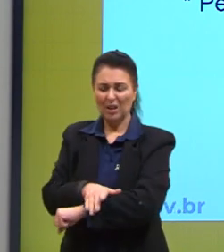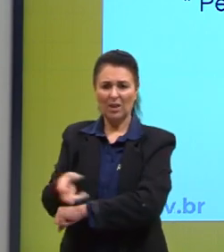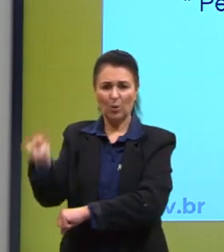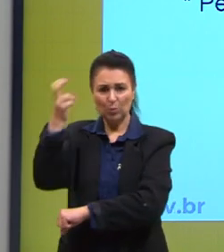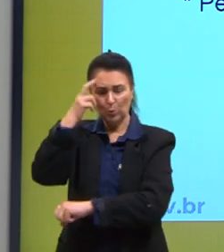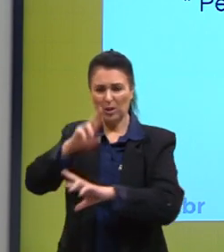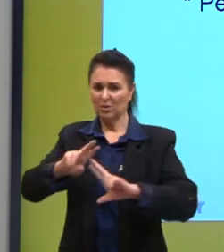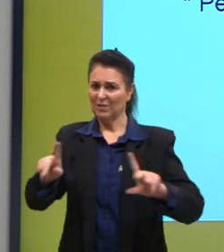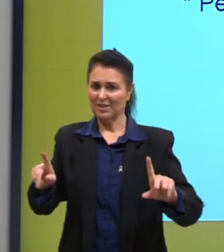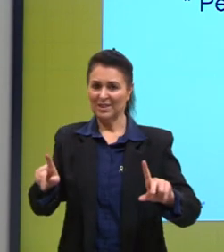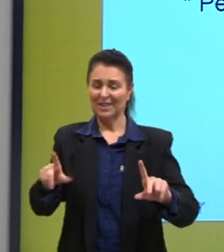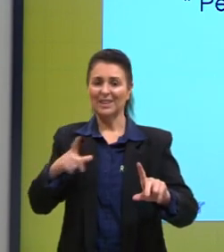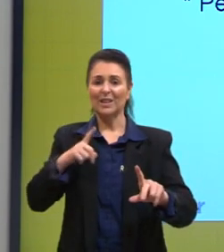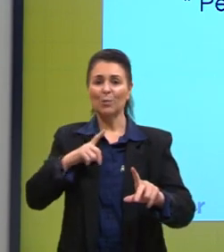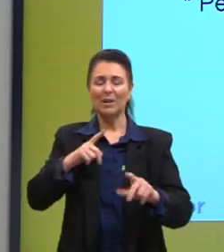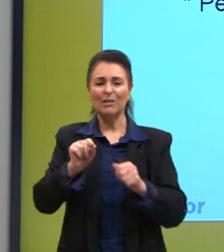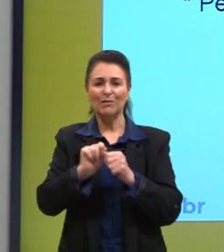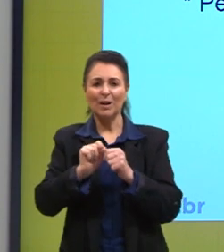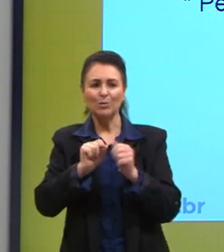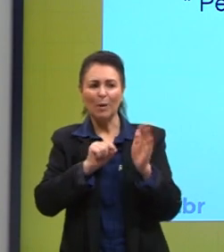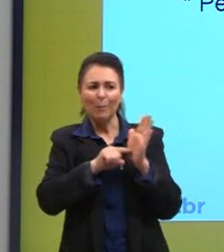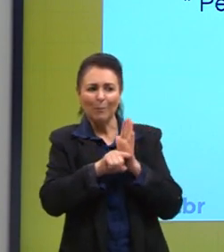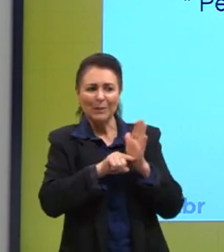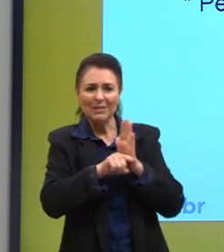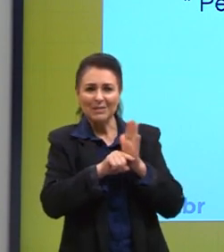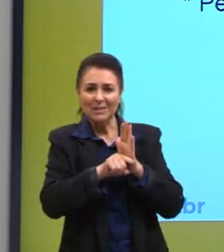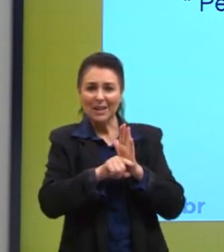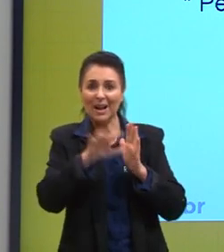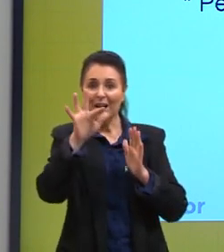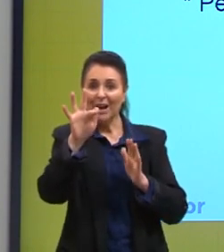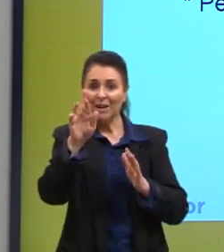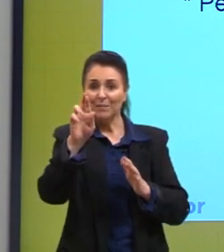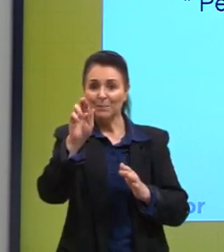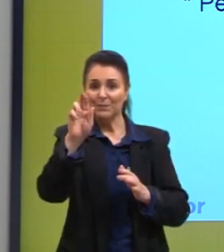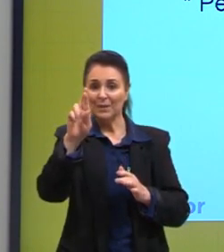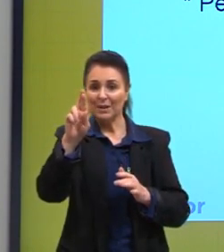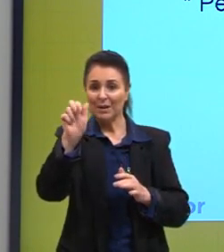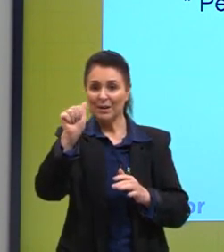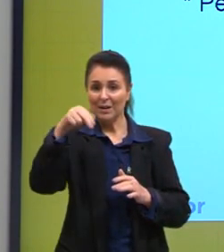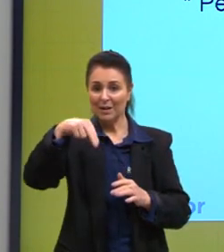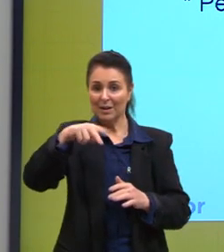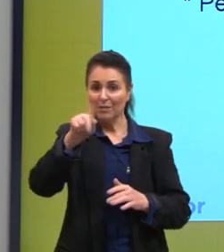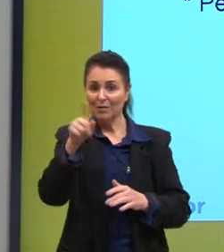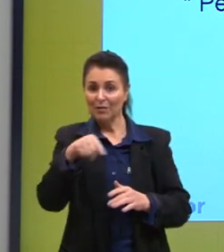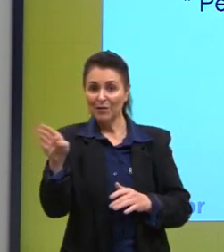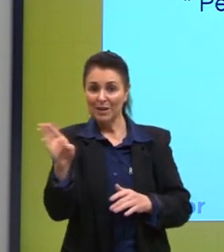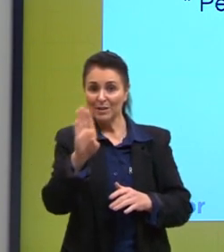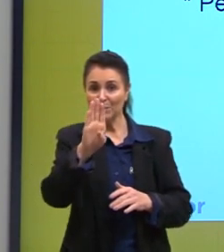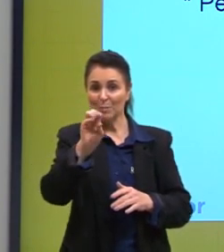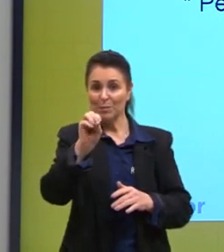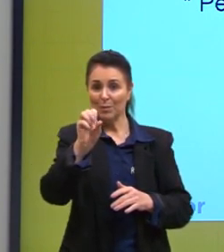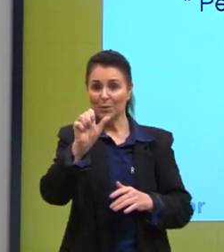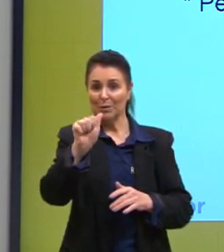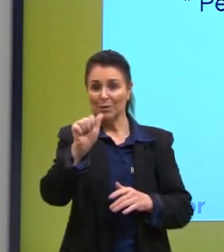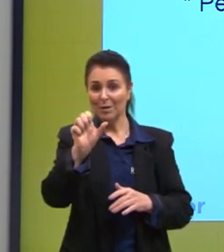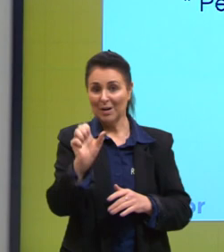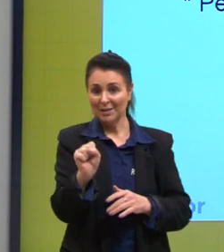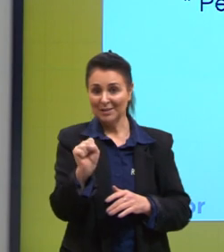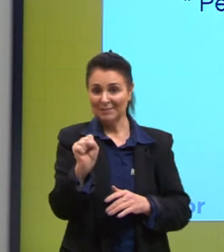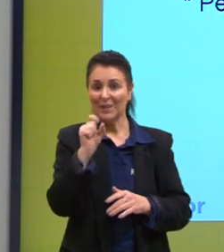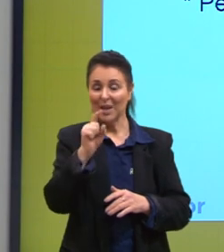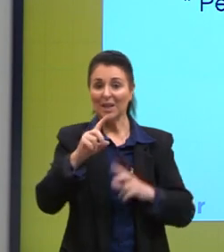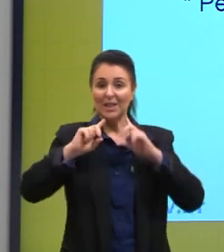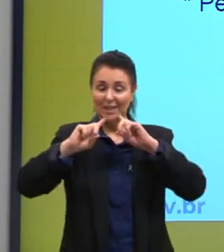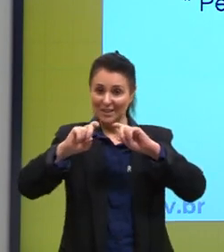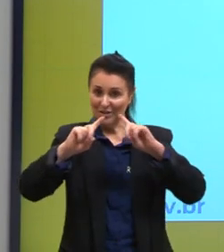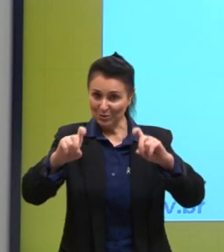revisionismo cultural. Lembre-se desse camarada aqui. Quem vai criticar o evolucionismo vai ser o nosso amigo